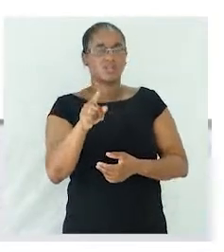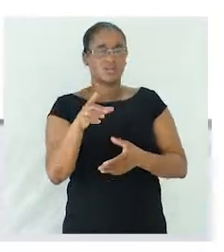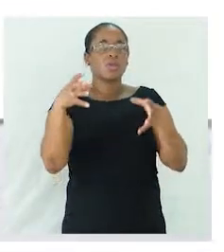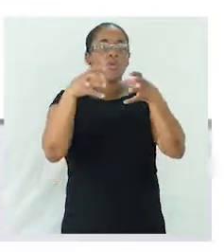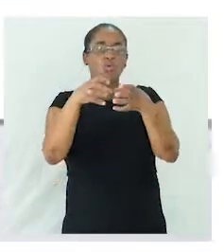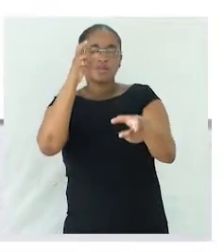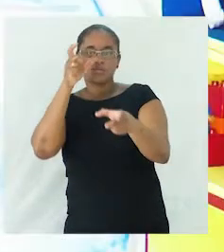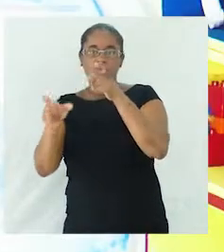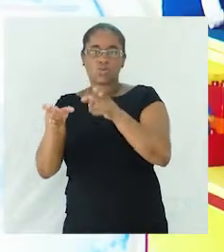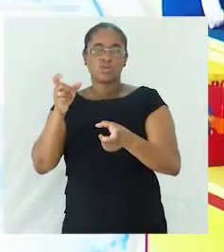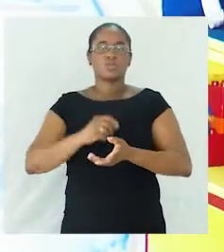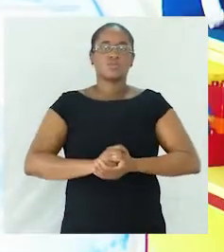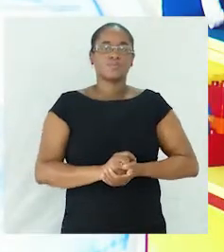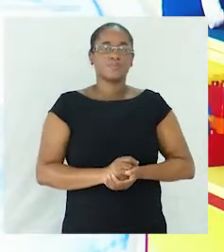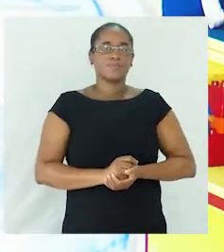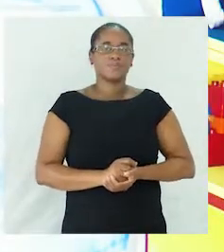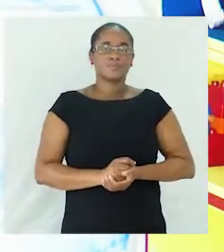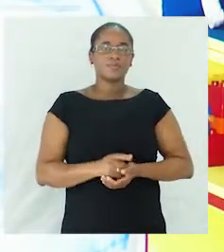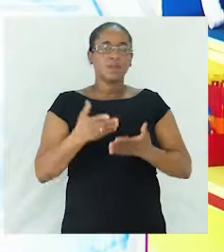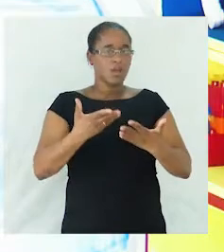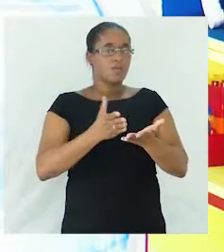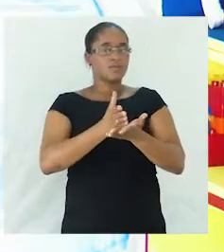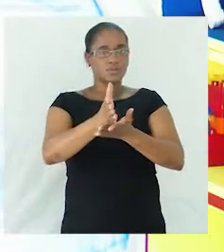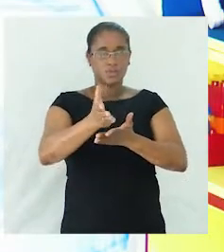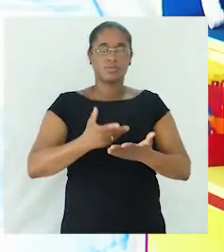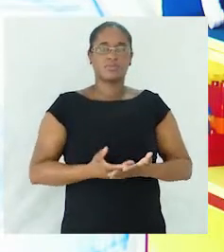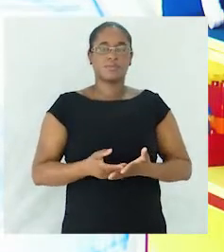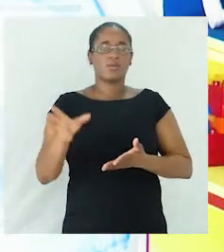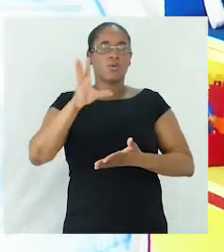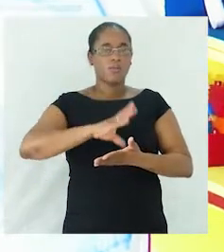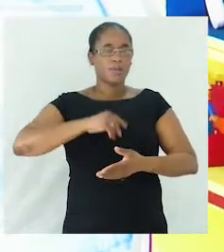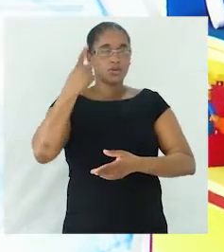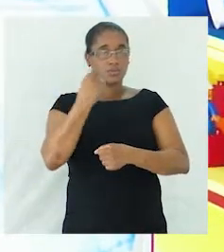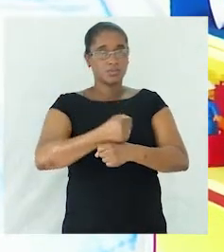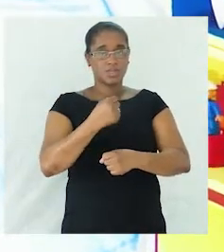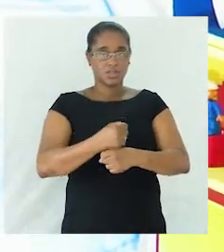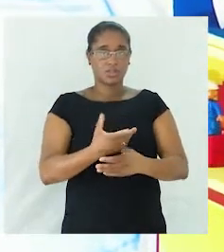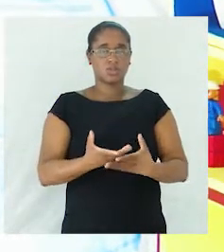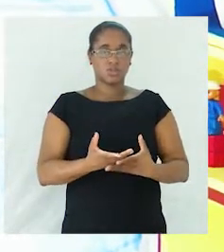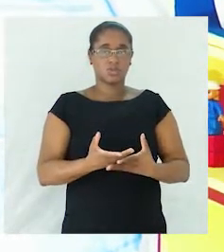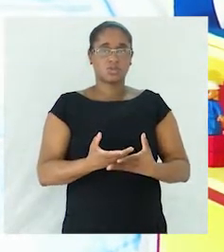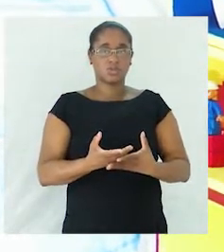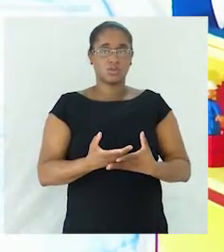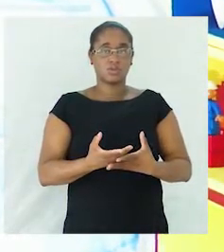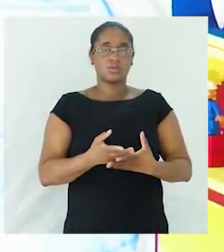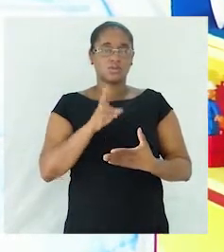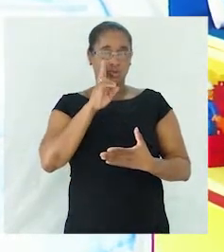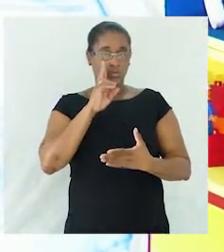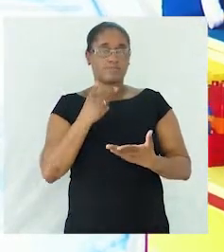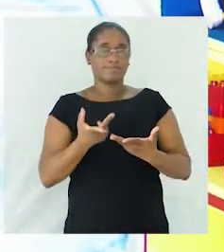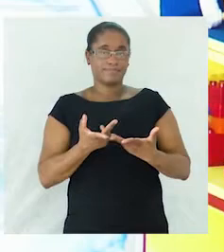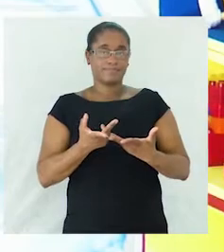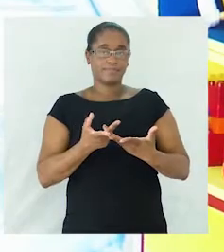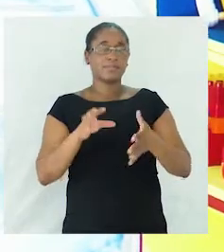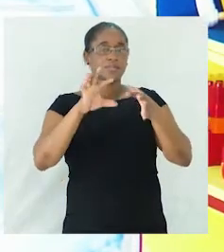pessoas. Vamos prosseguir agora com mais um exercício, mais um exercício, desculpem, mas